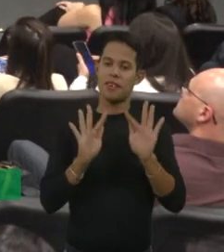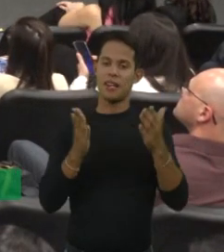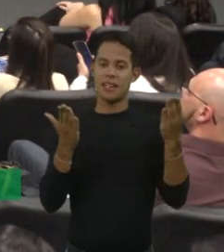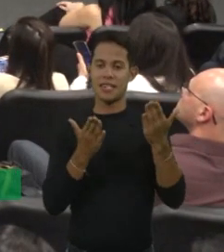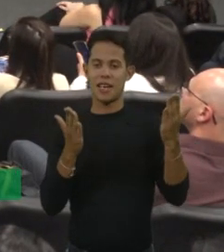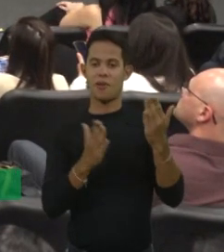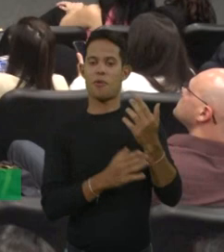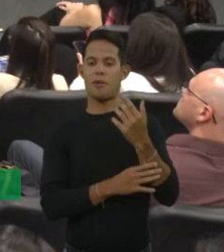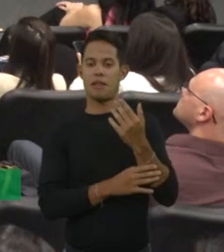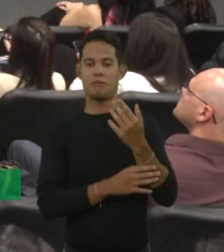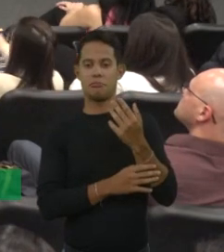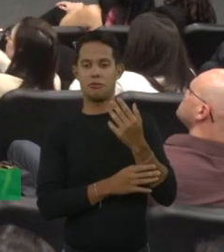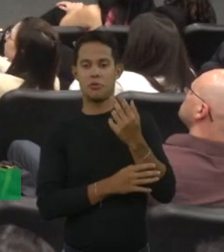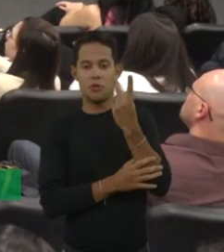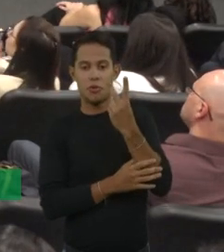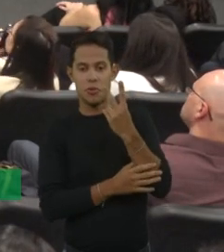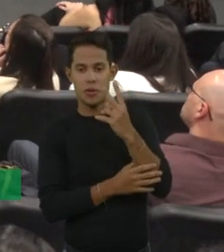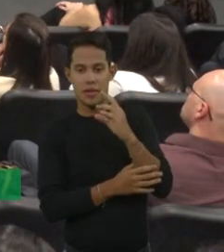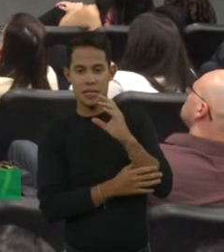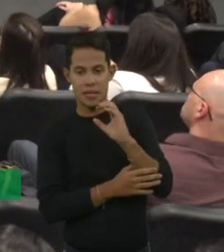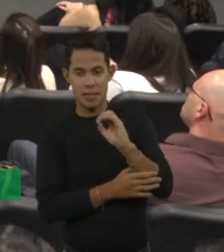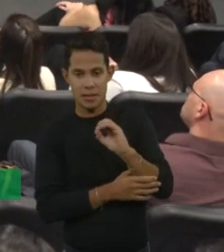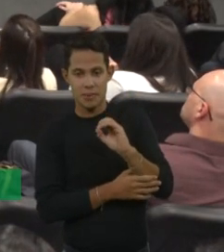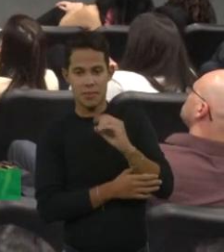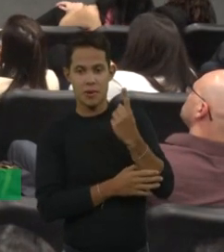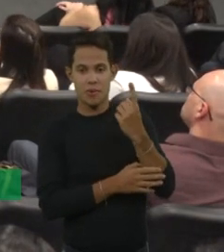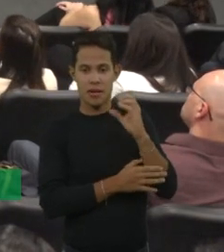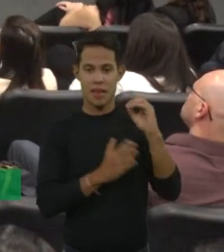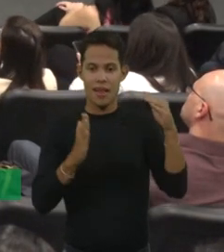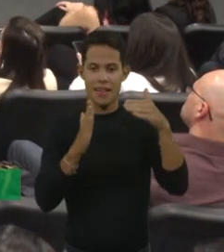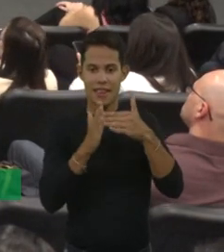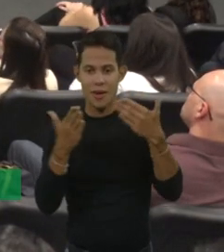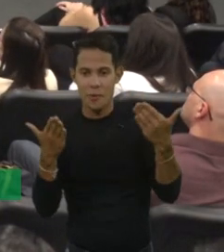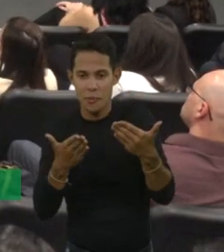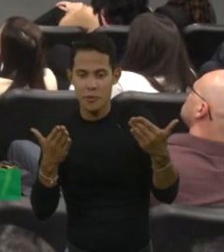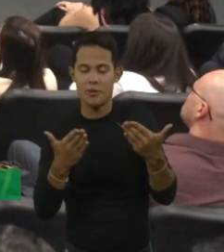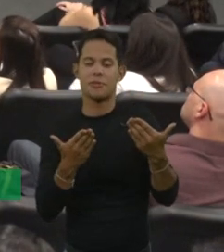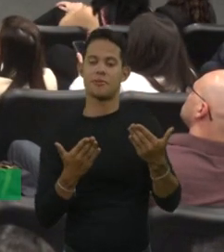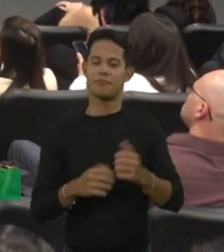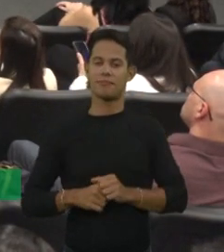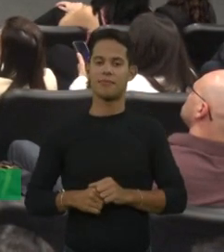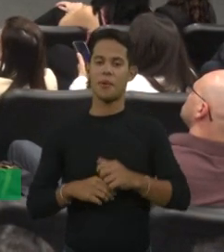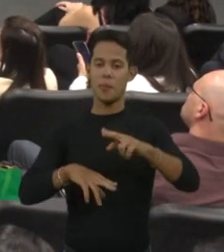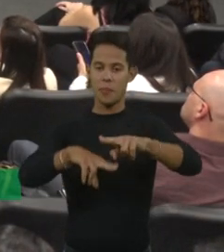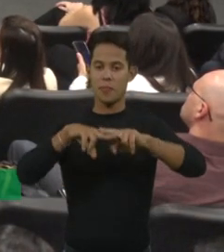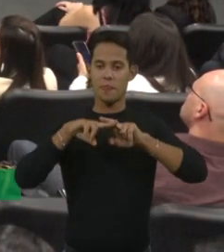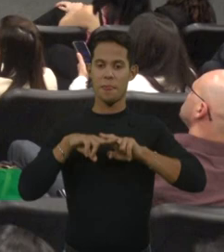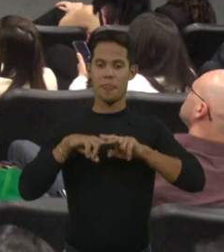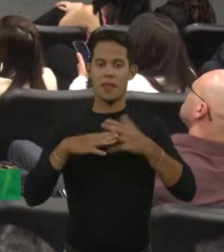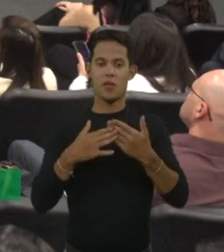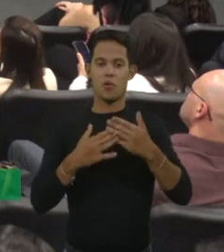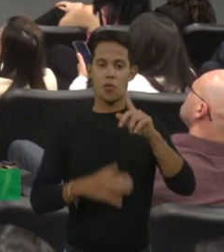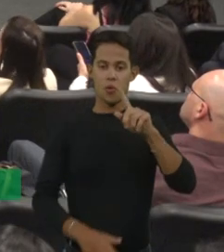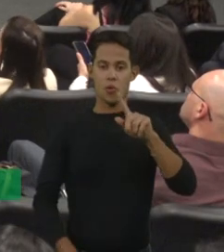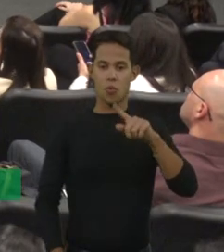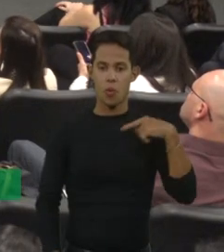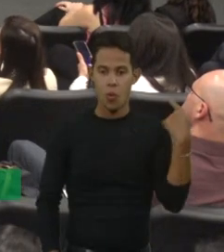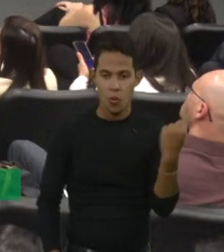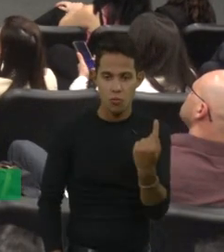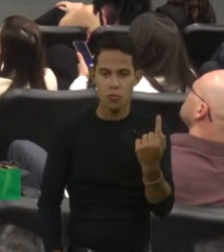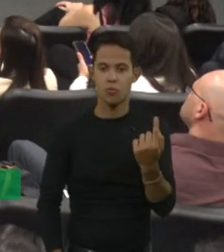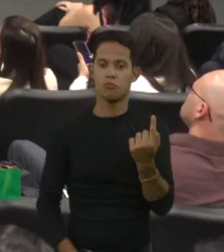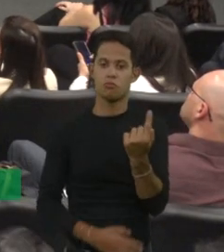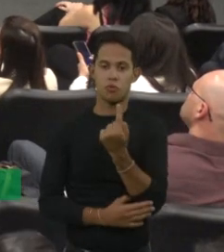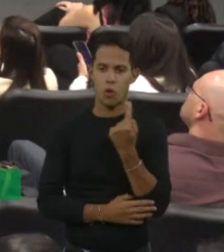hemofilia, que foi realmente um divisor de águas. Então, aqui deixo... Ninguém faz nada sozinho. A gente